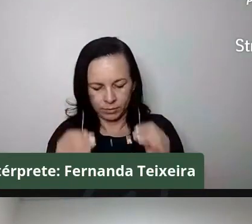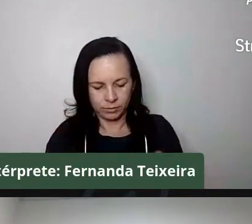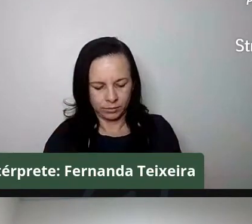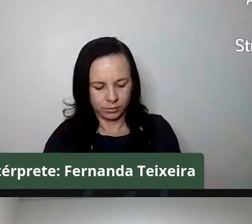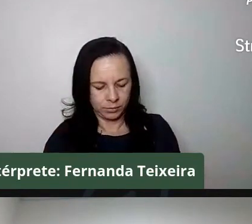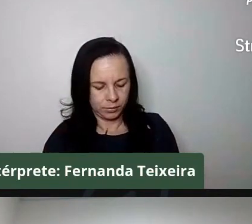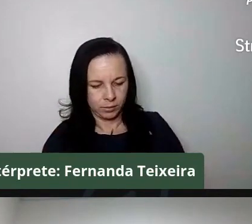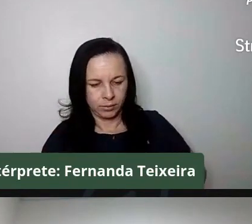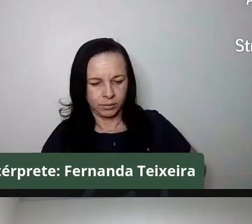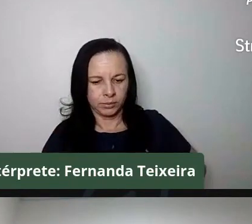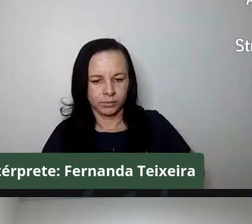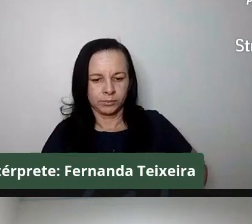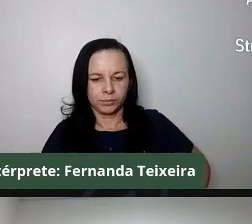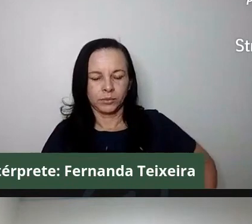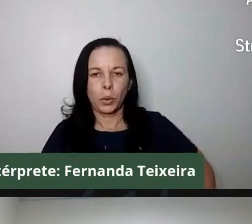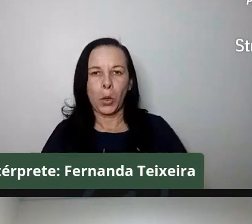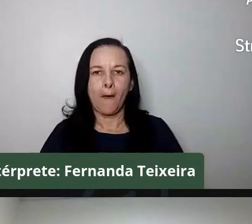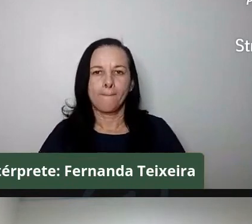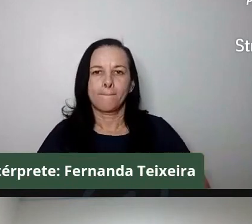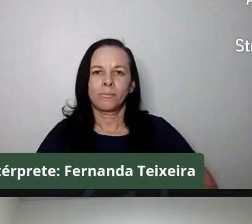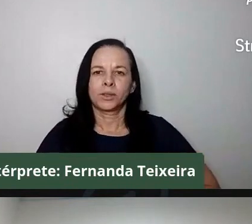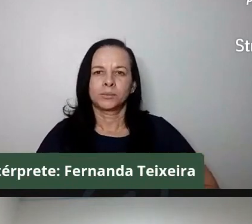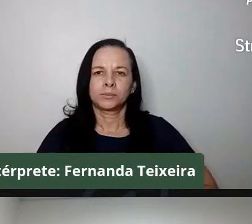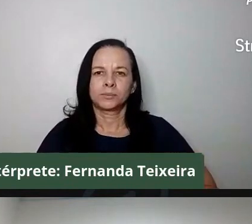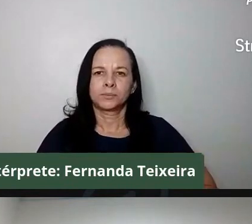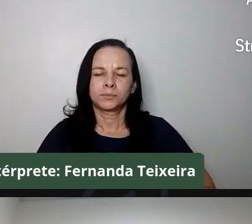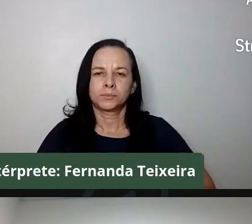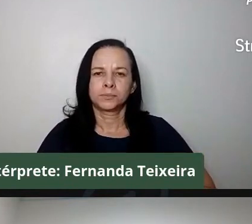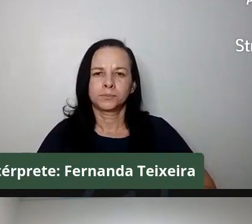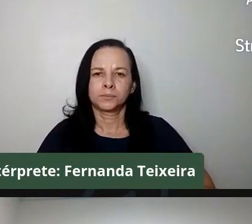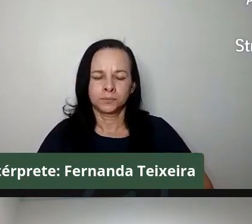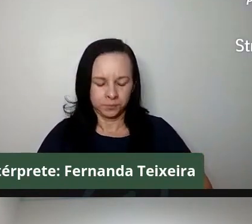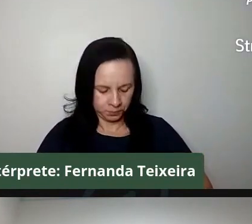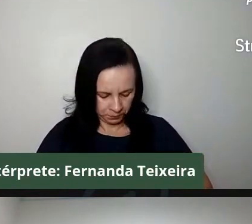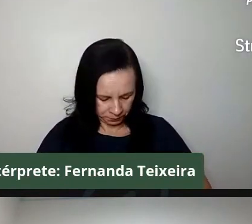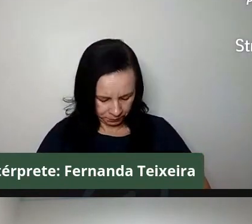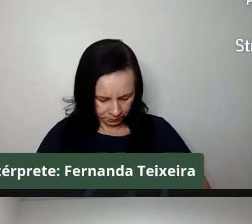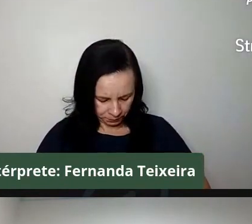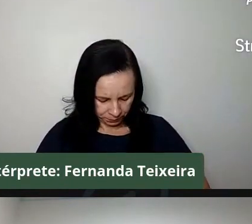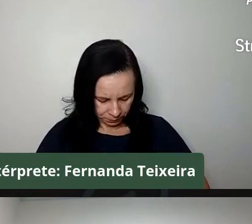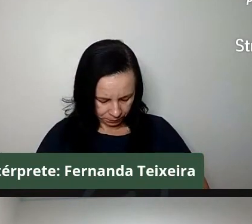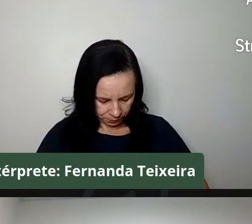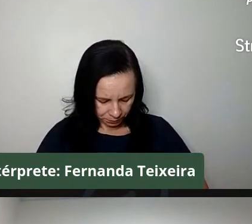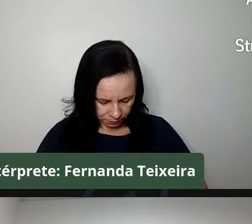Só dois segundos. segundos.